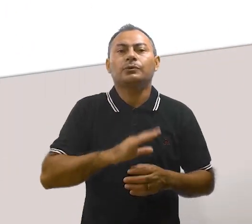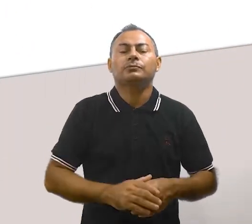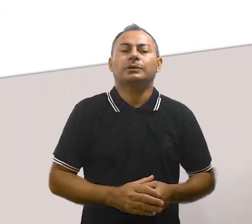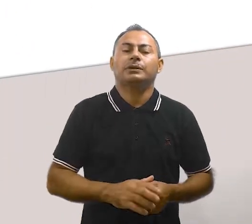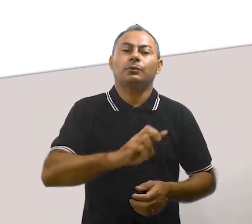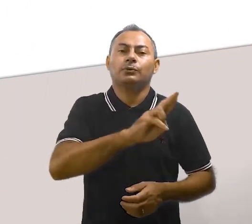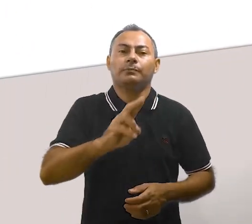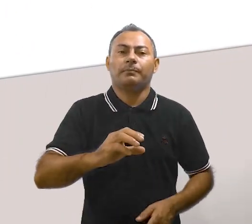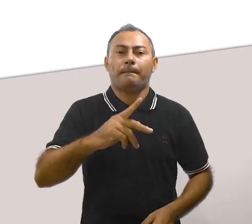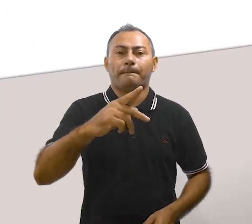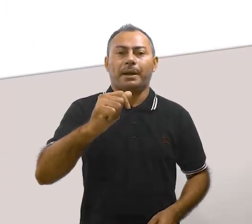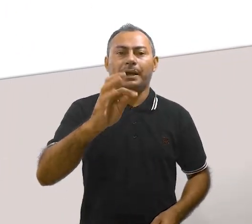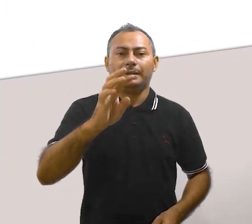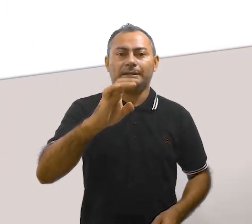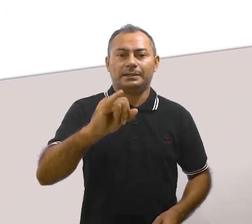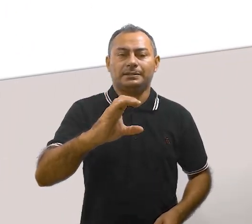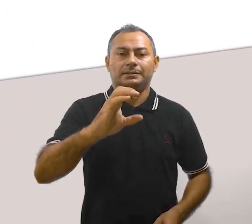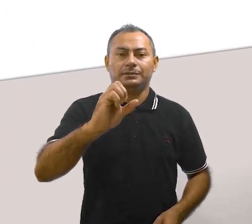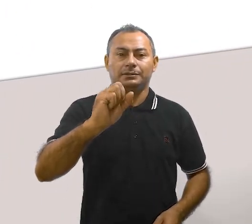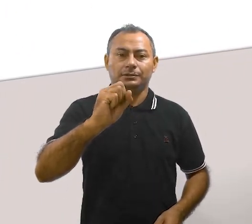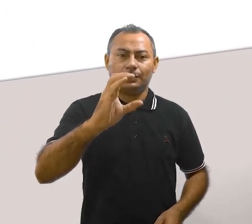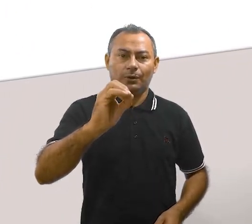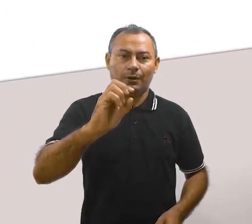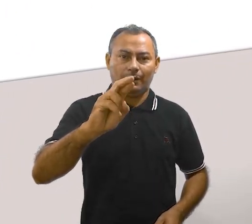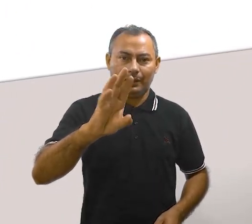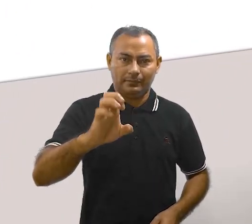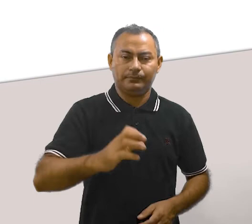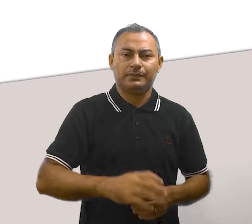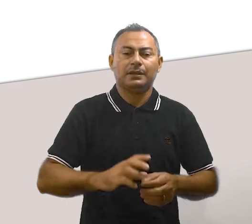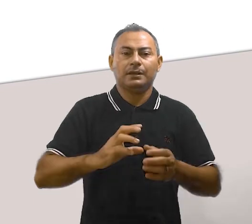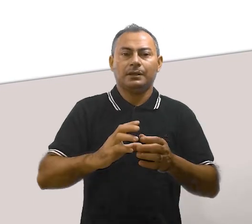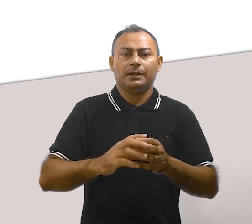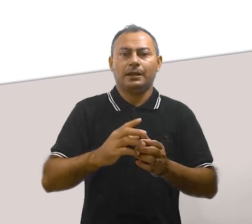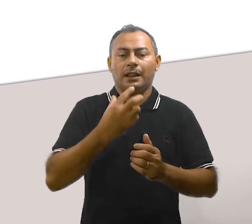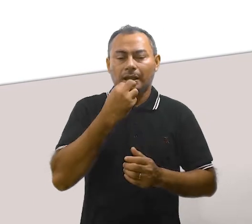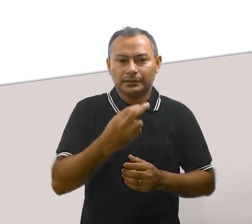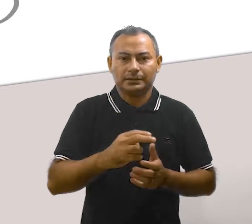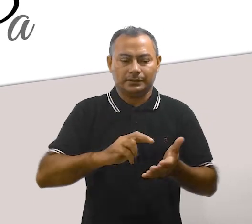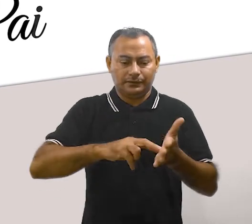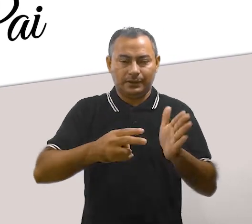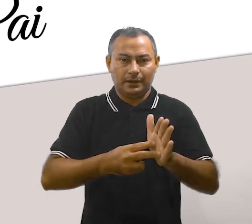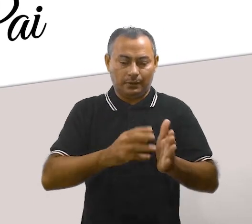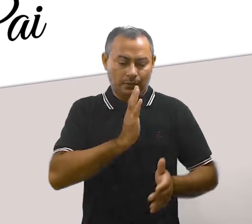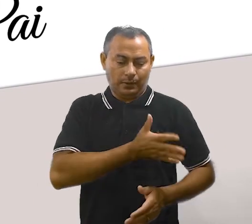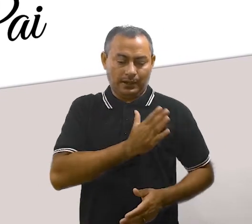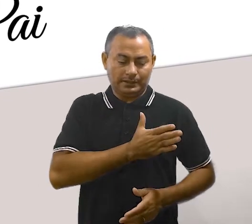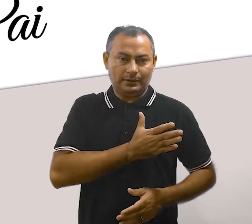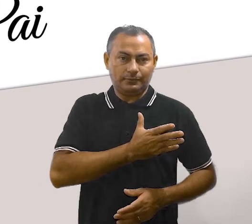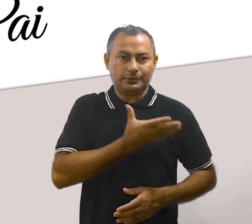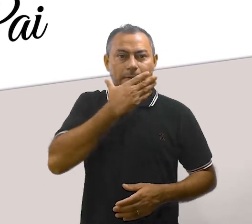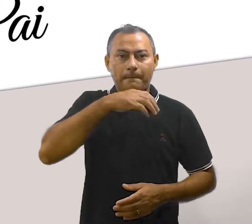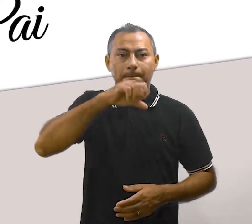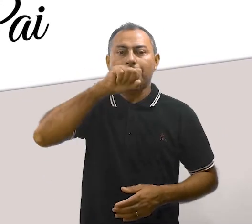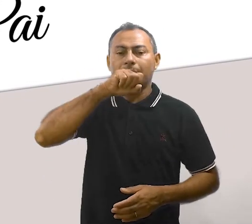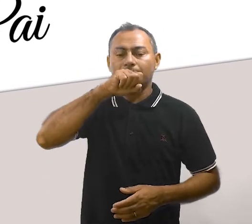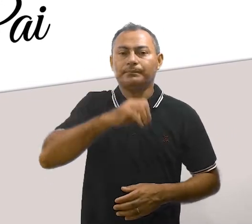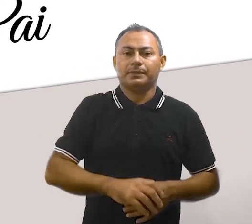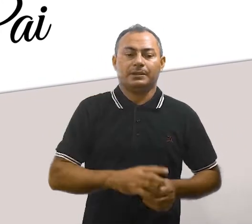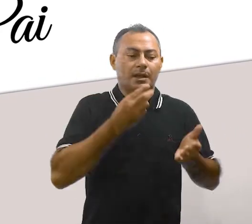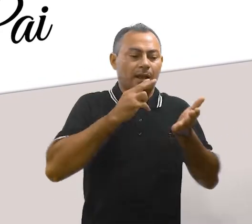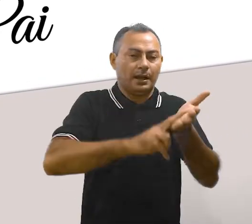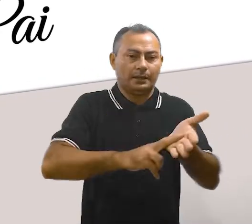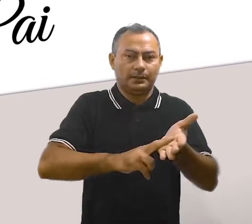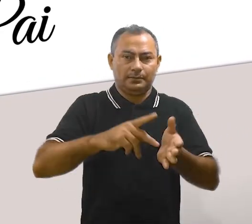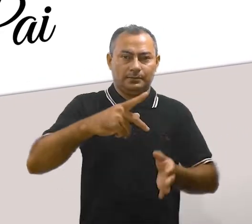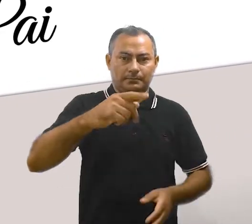Corde, que em latim quer dizer, mais ou menos, com coração de Pai. E, nessa carta,